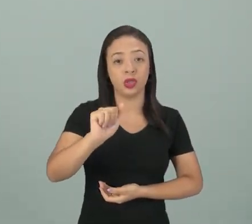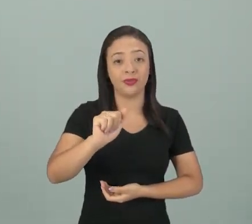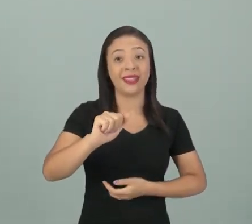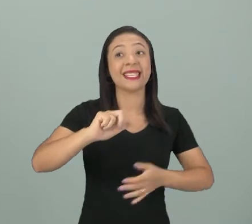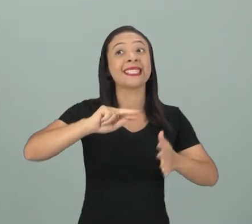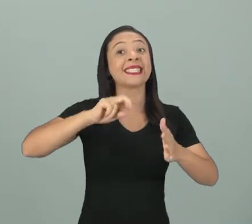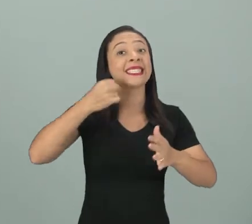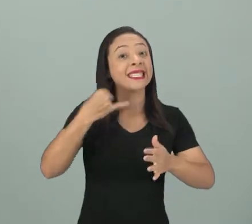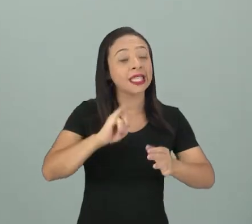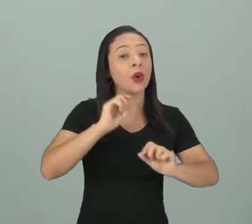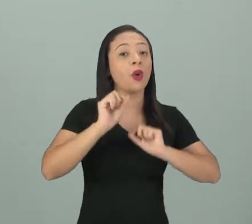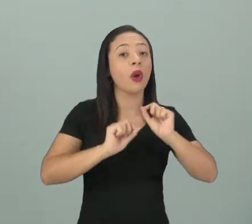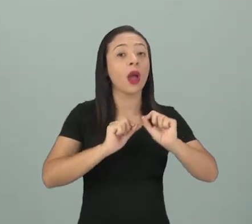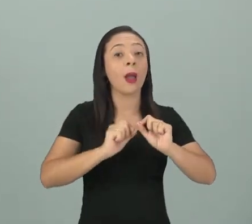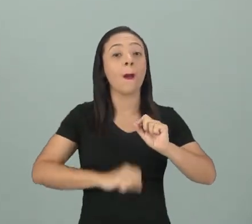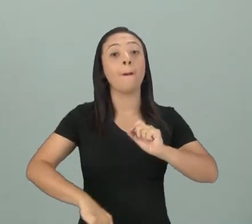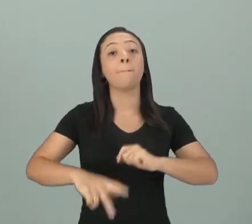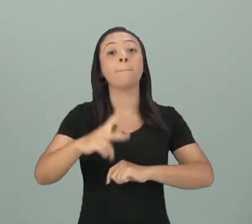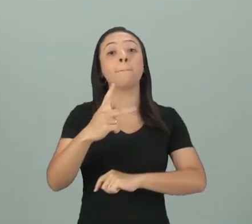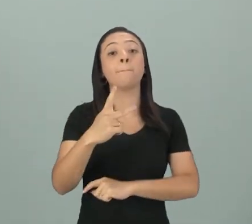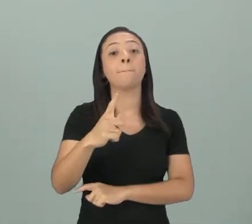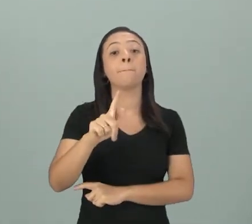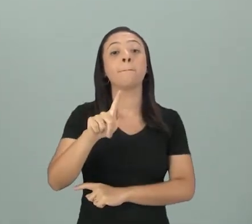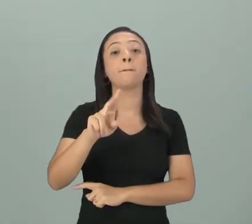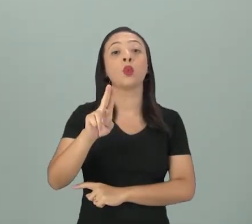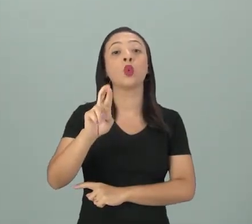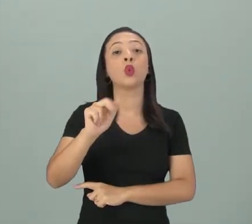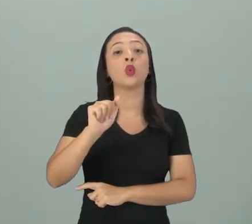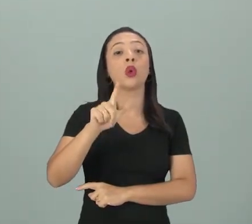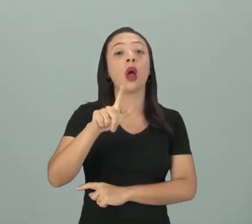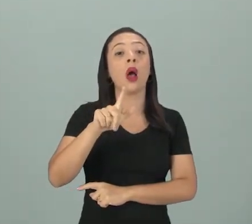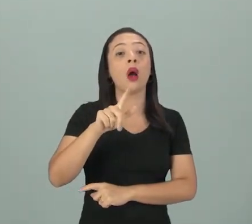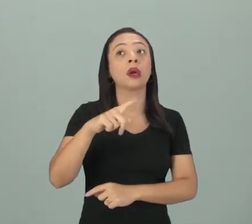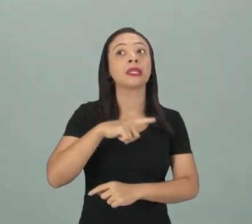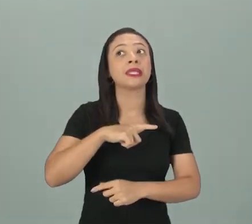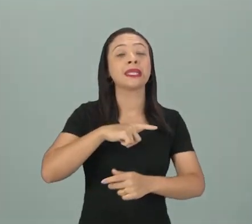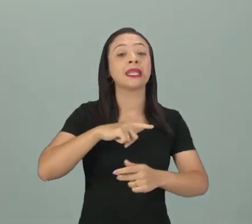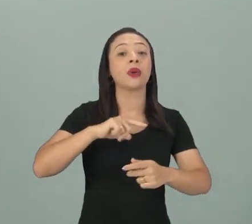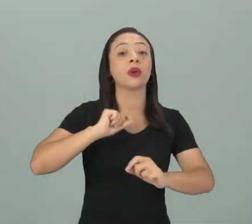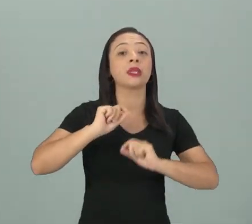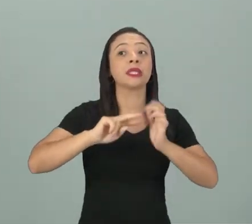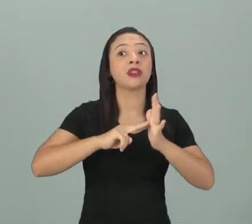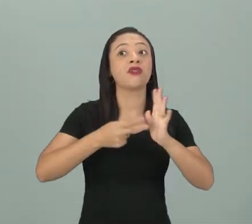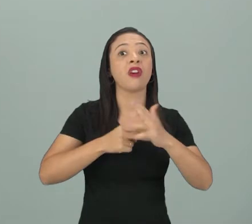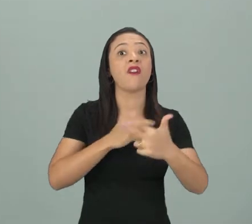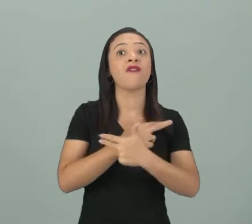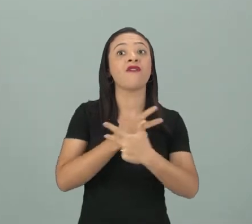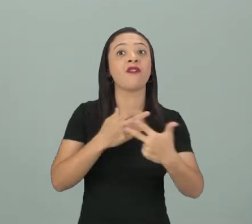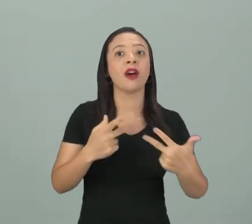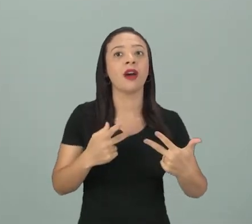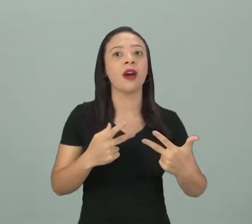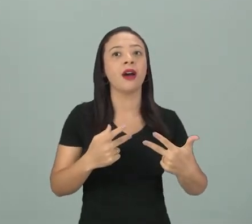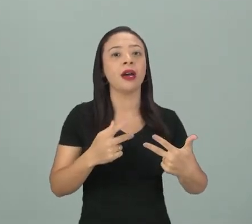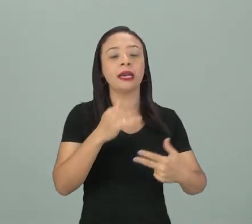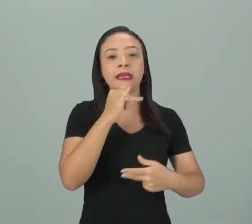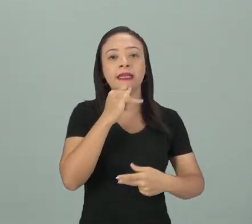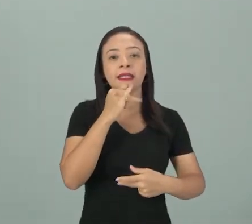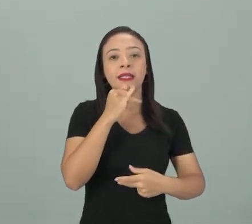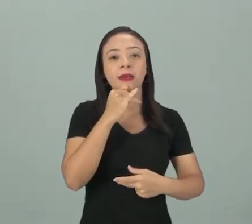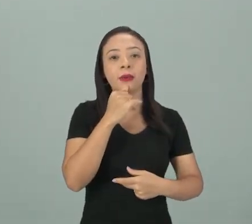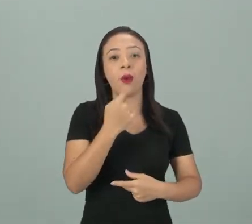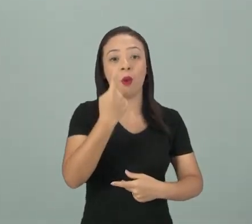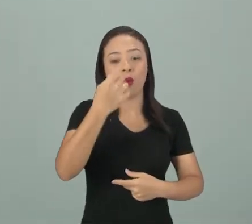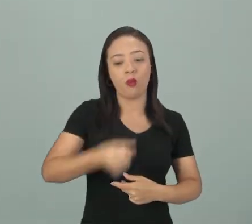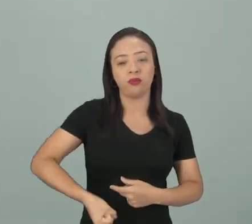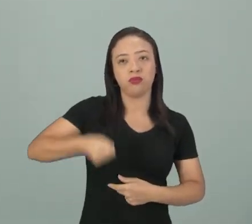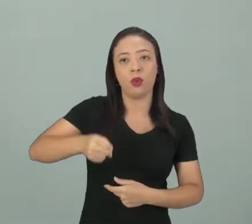no plural, que, né, plural é quando é mais de um, tá? Só para relembrar aqui, sacola singular, sacolas plural,